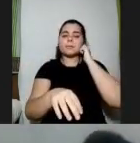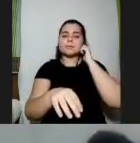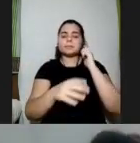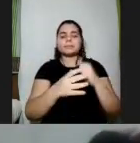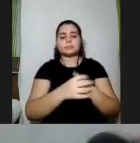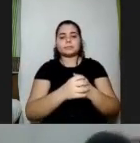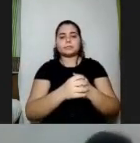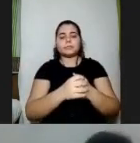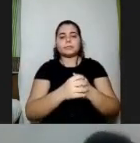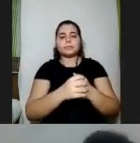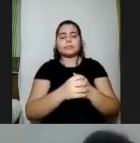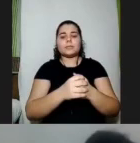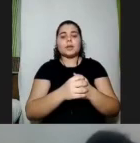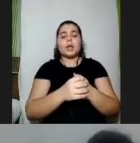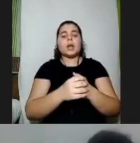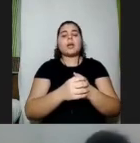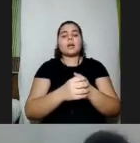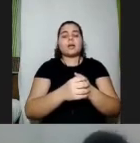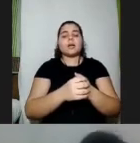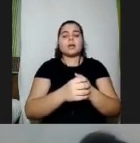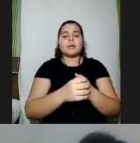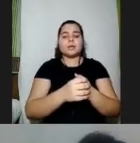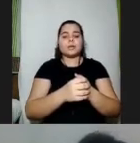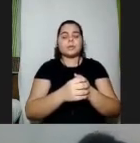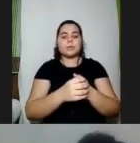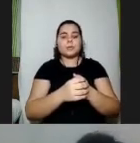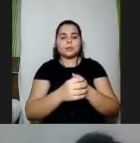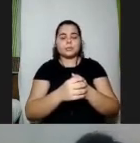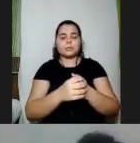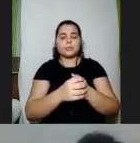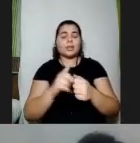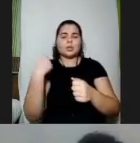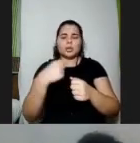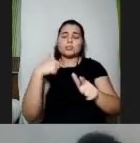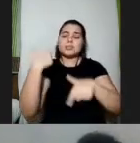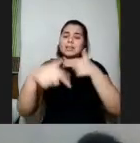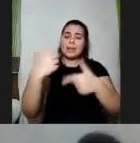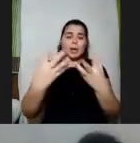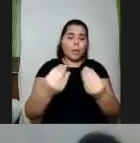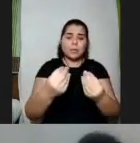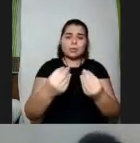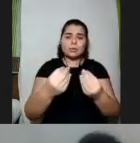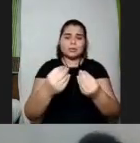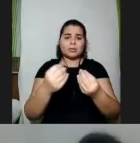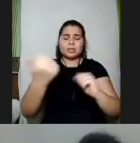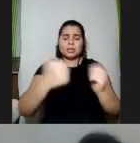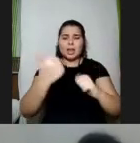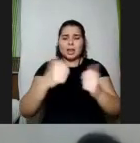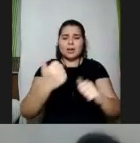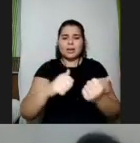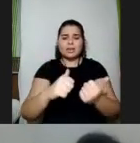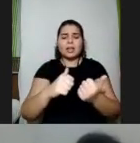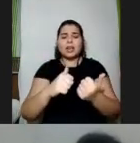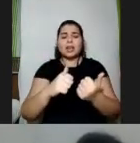nova base nacional como um curricular com conteúdo por competências a gente tem trabalhado muito por exemplo com avaliação de rubricas avaliativas e a rubrica é muito